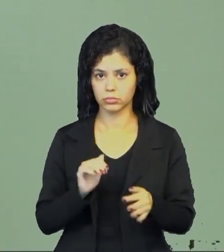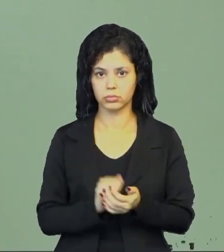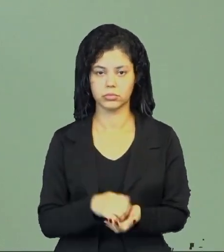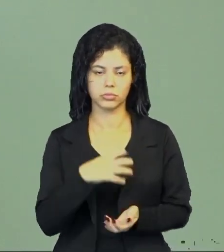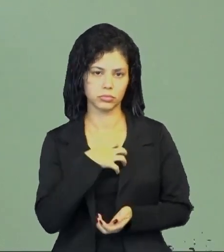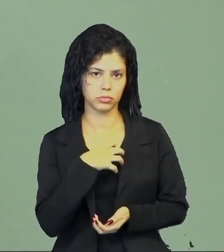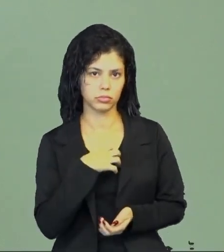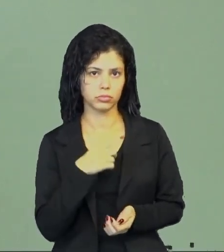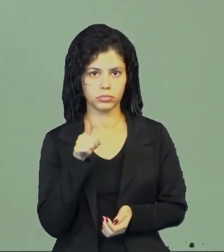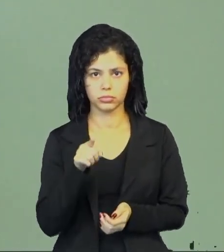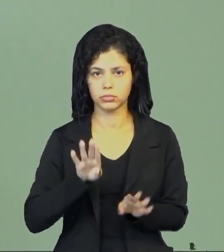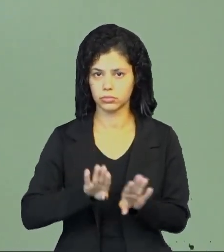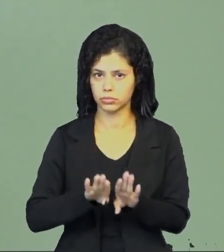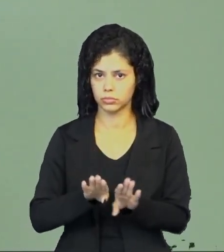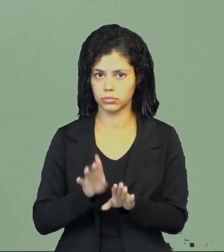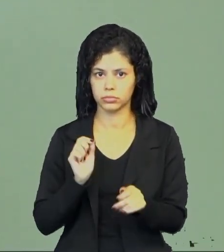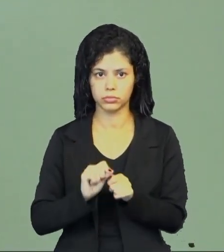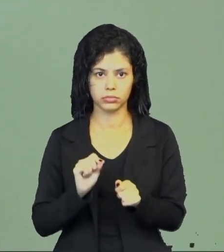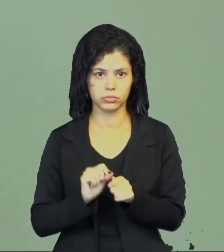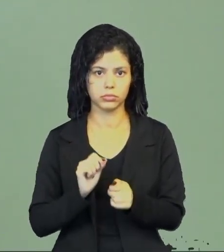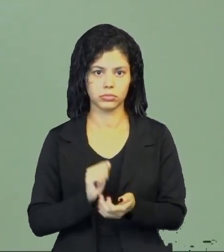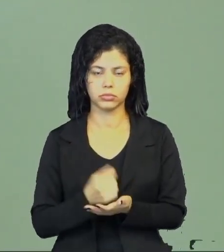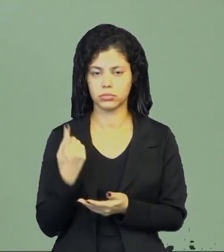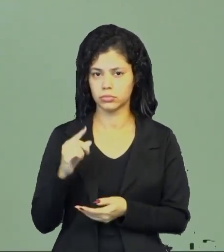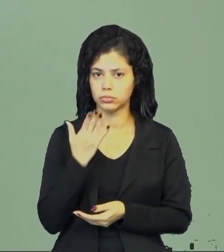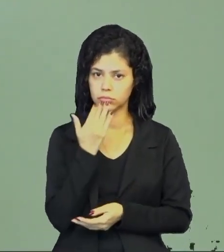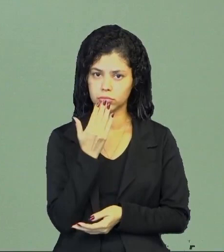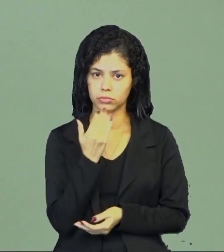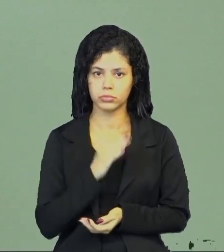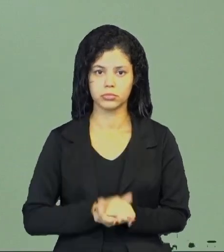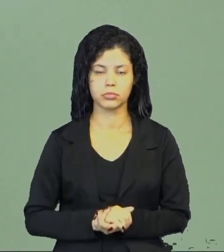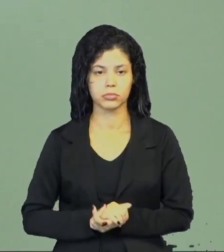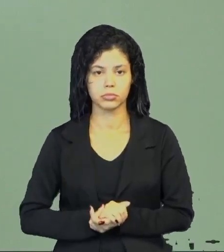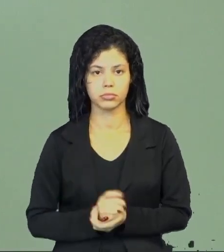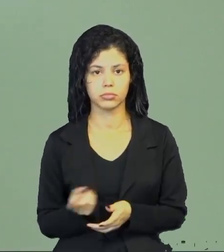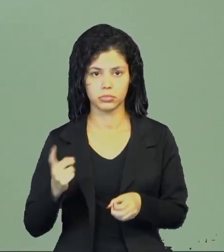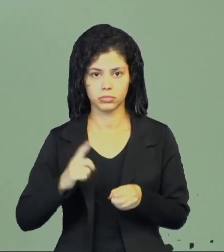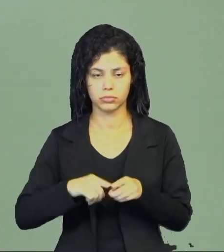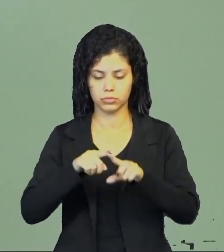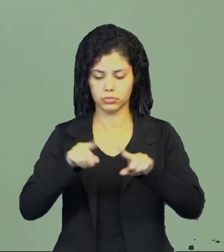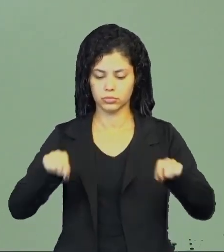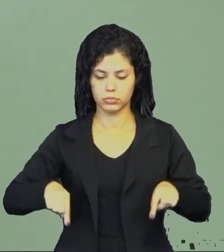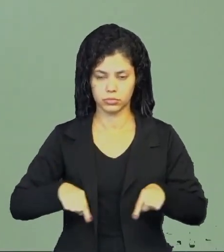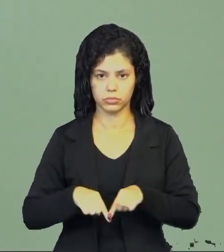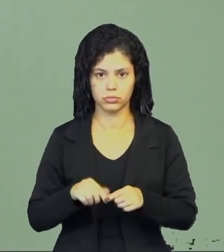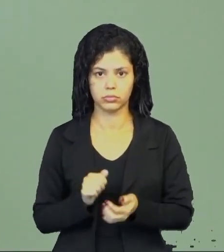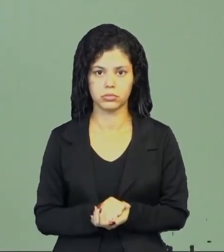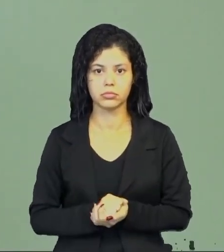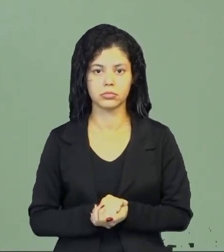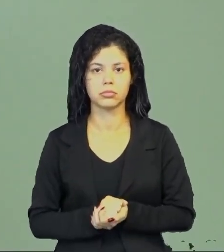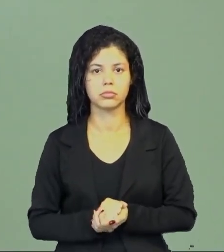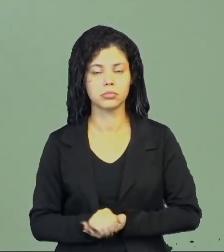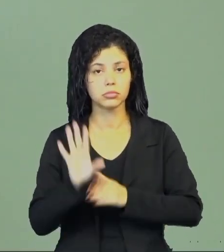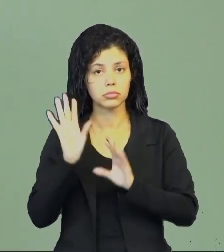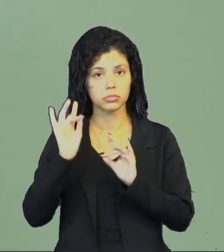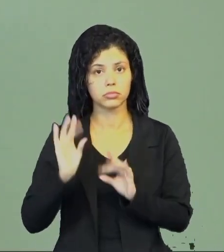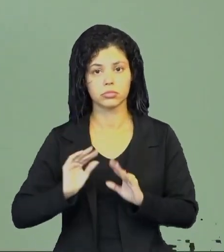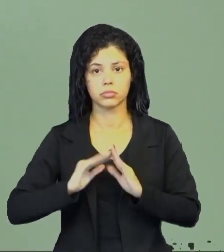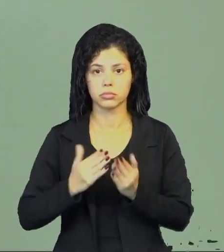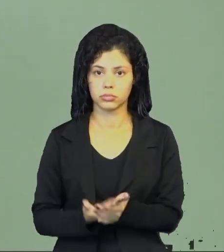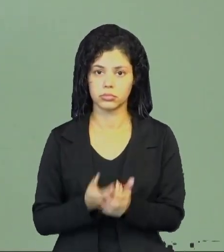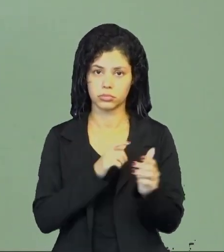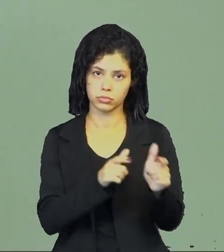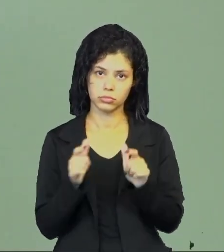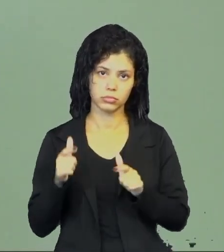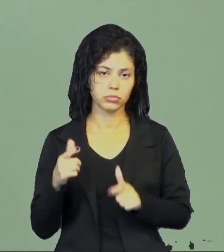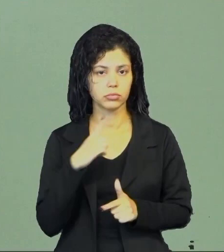o momento de você fazer suas necessidades fisiológicas, comer, tá, e voltar para a sala. E aí cada escola, cada